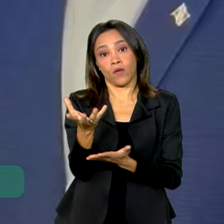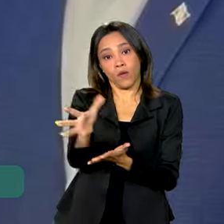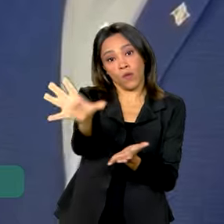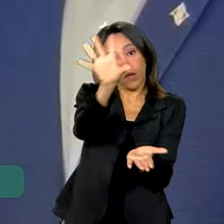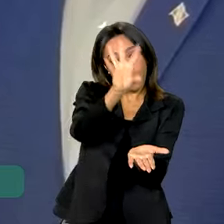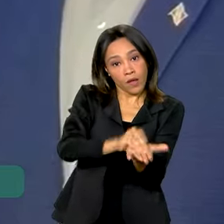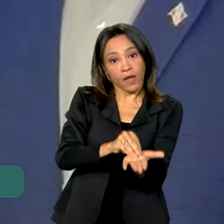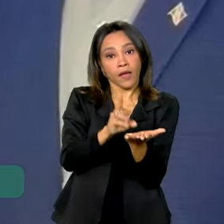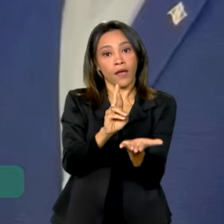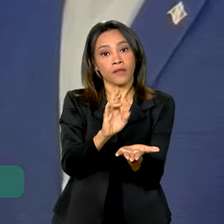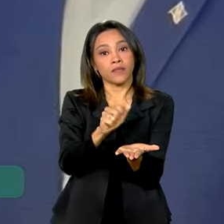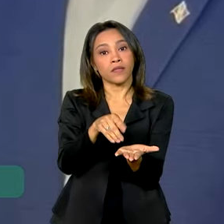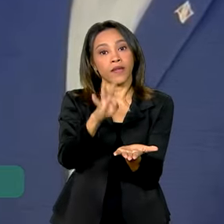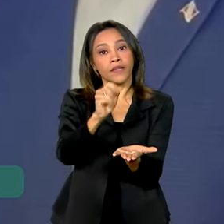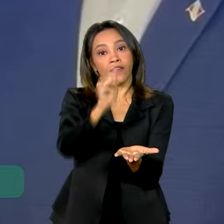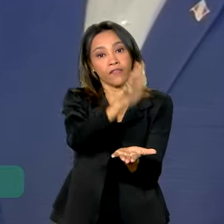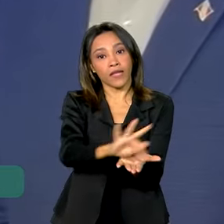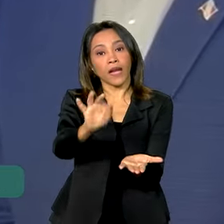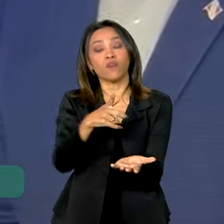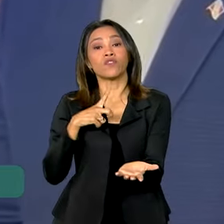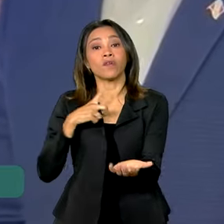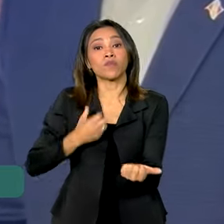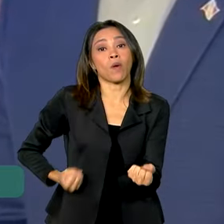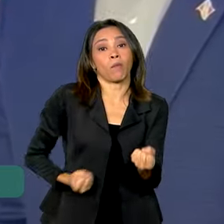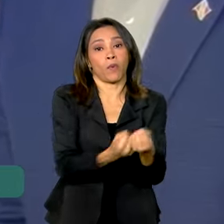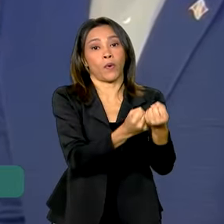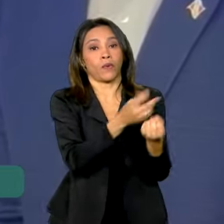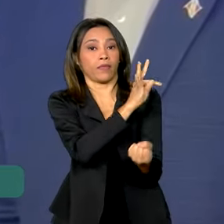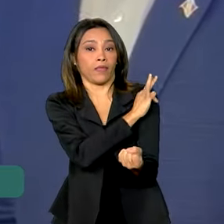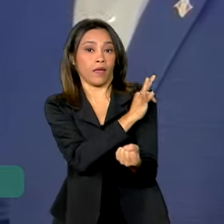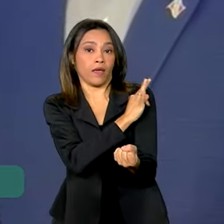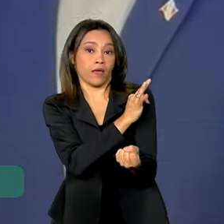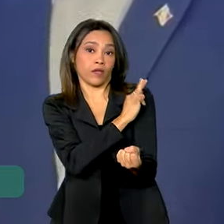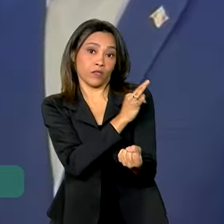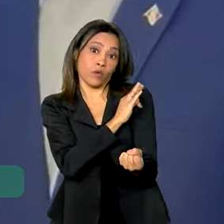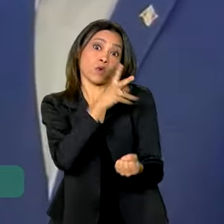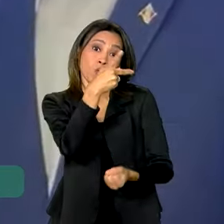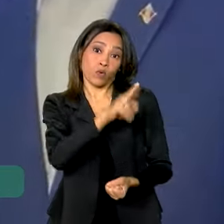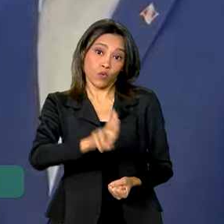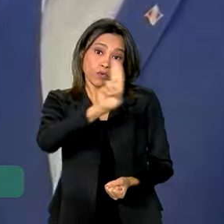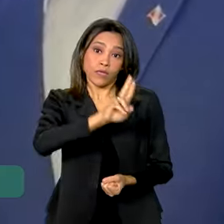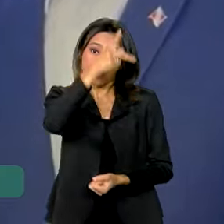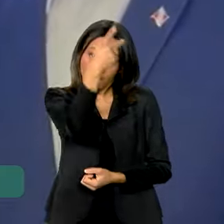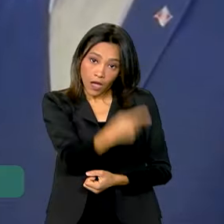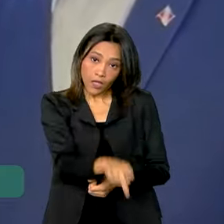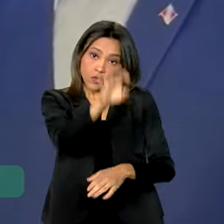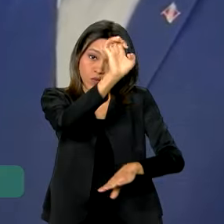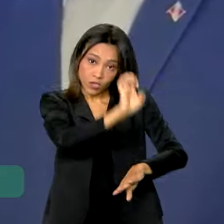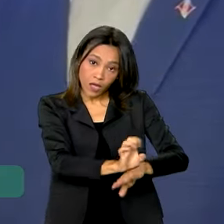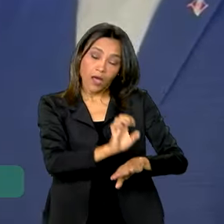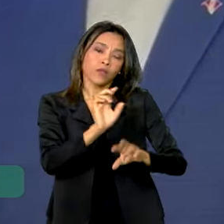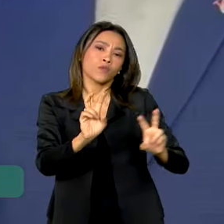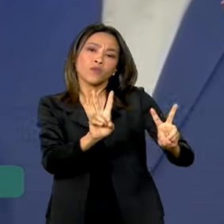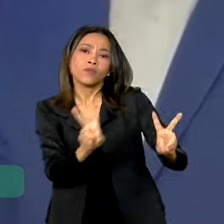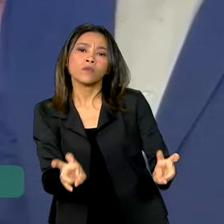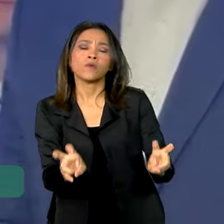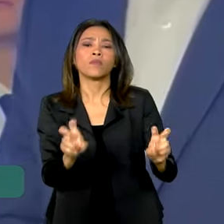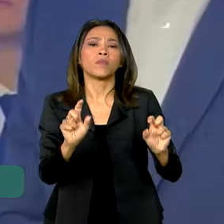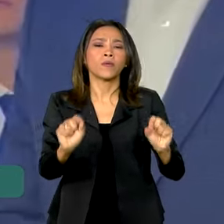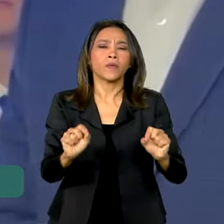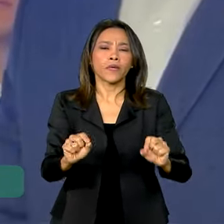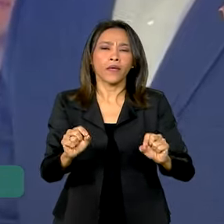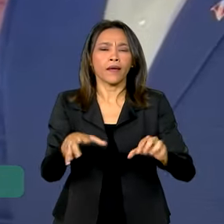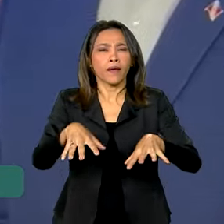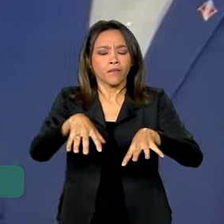cooperação técnica do patrimônio da União com a Universidade Federal do Pará para acelerar a regularização de